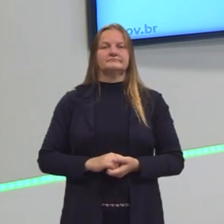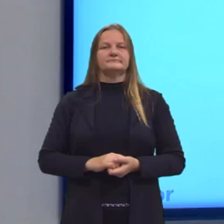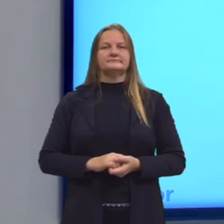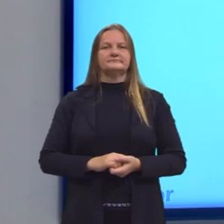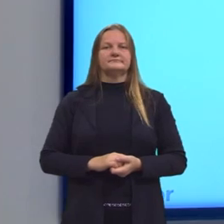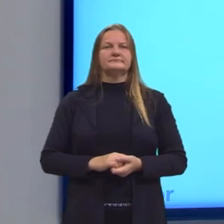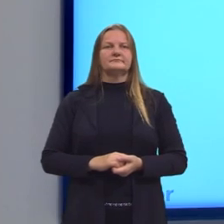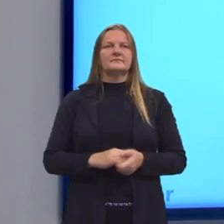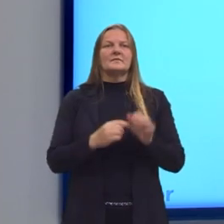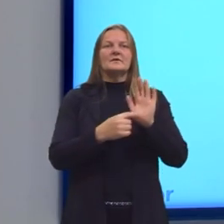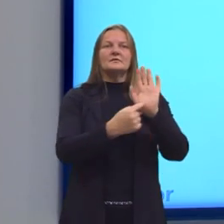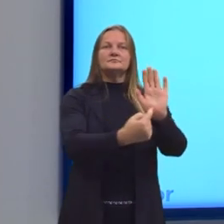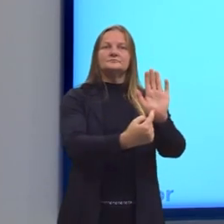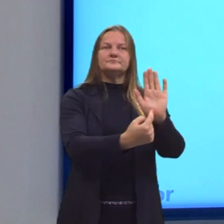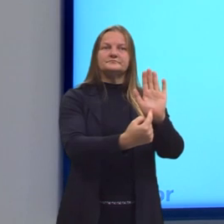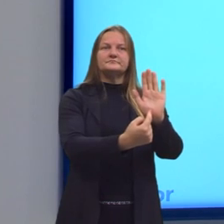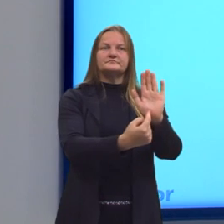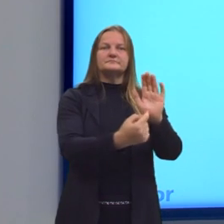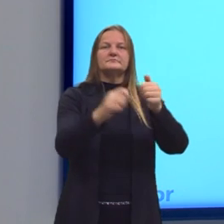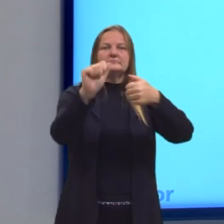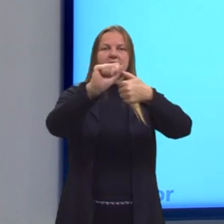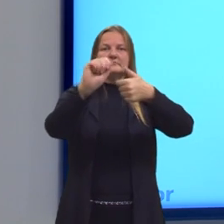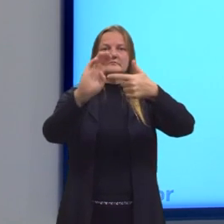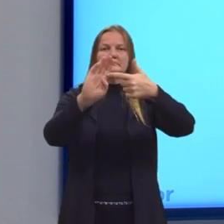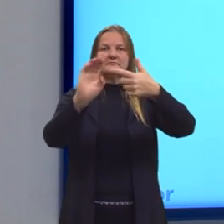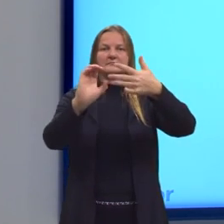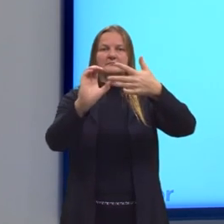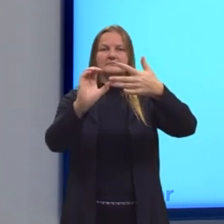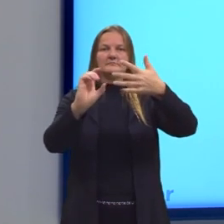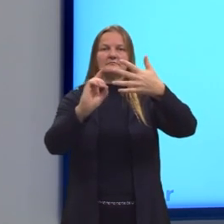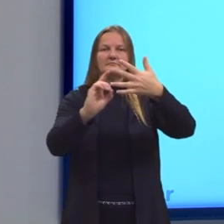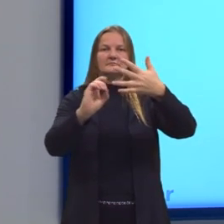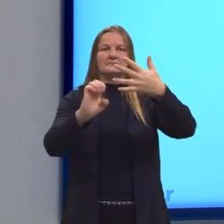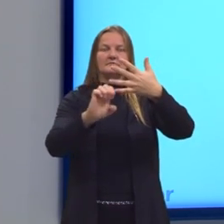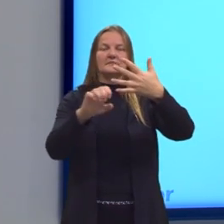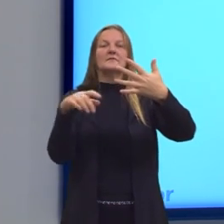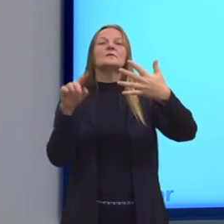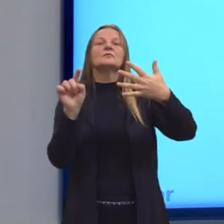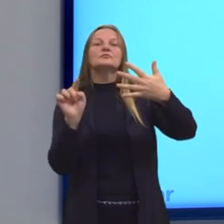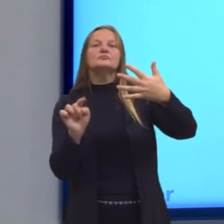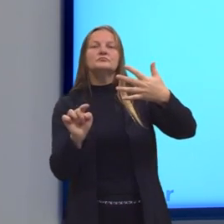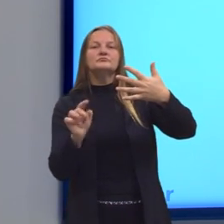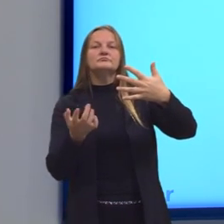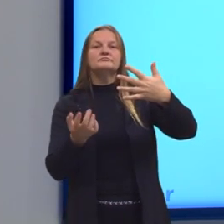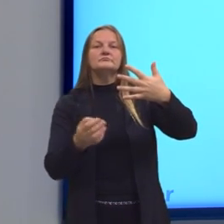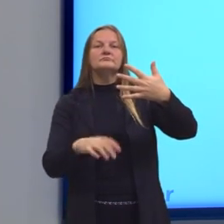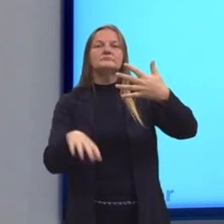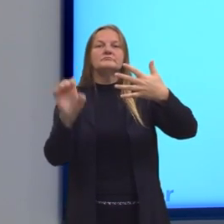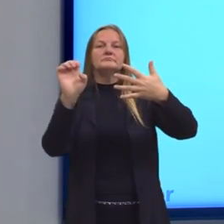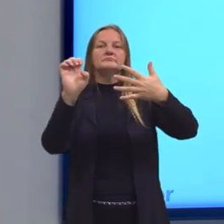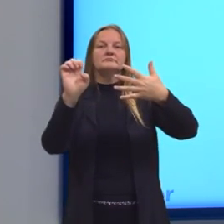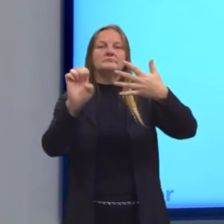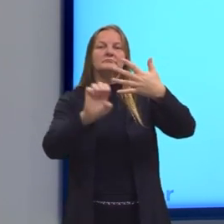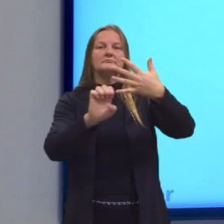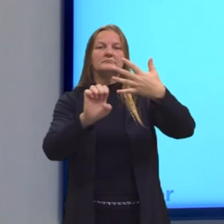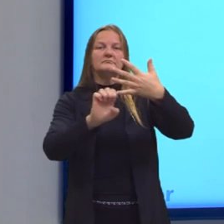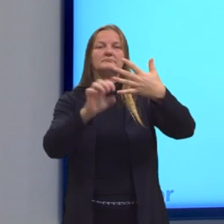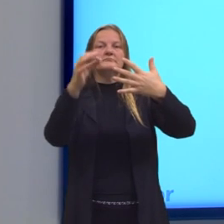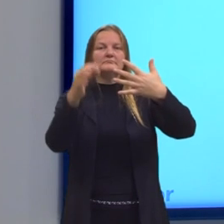Aqui eu destaquei, então, as alternativas para marcarmos a alternativa correta, então, na letra E.